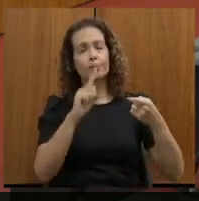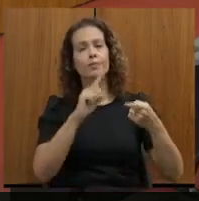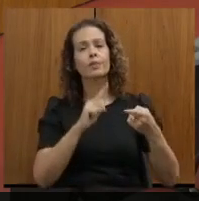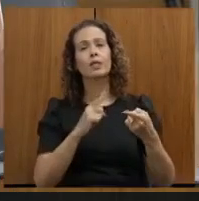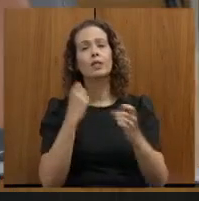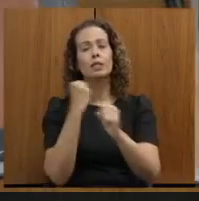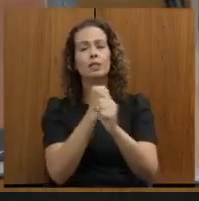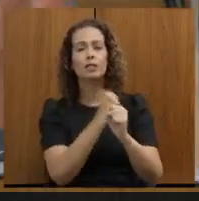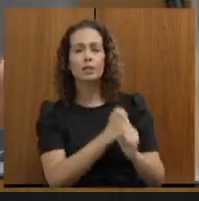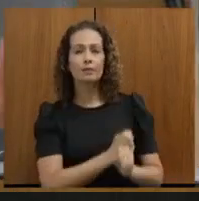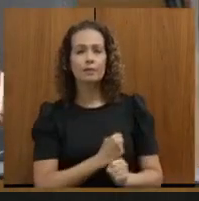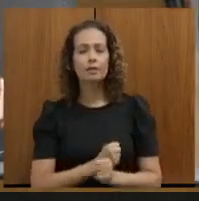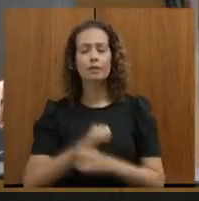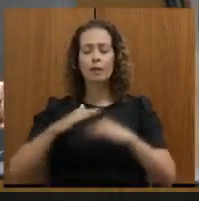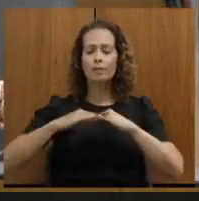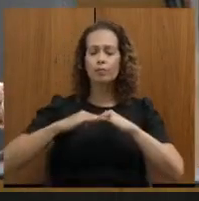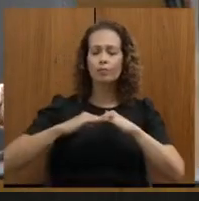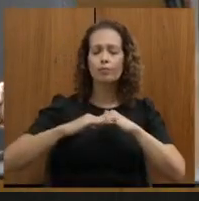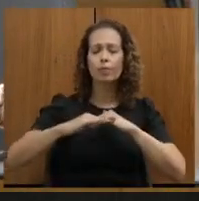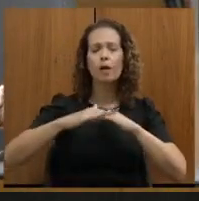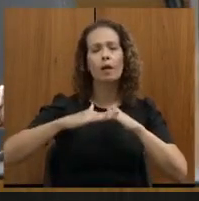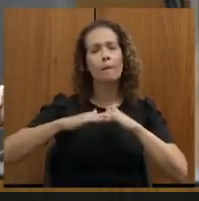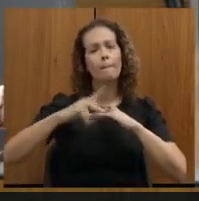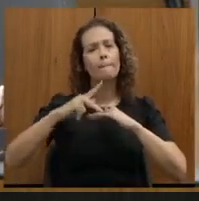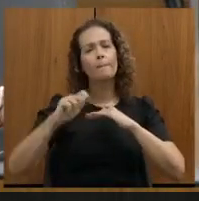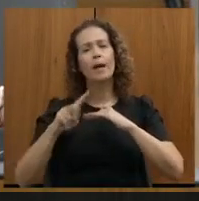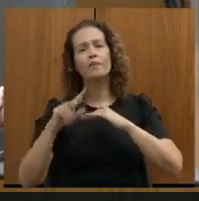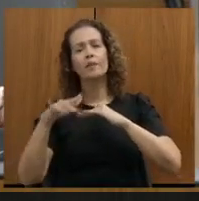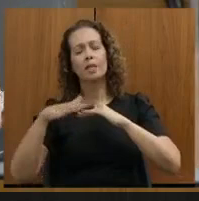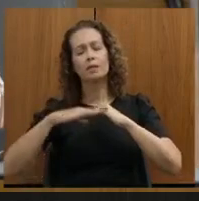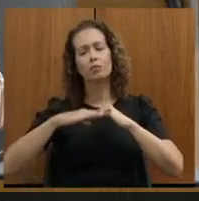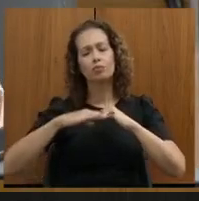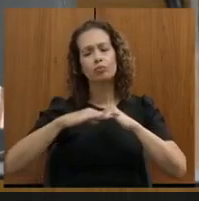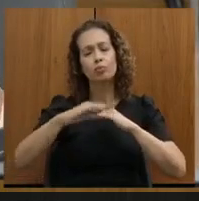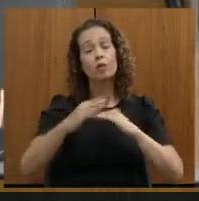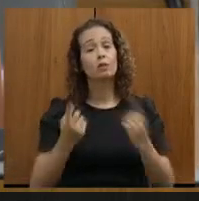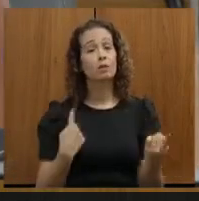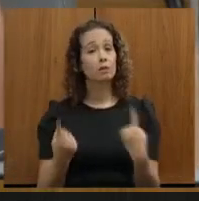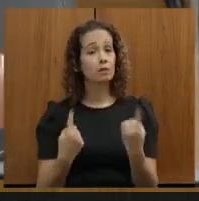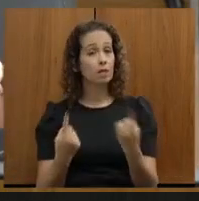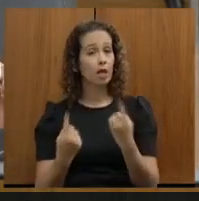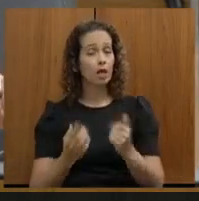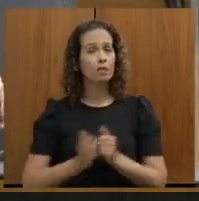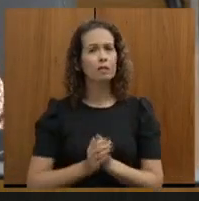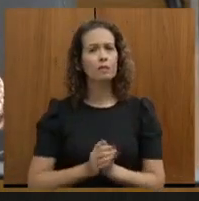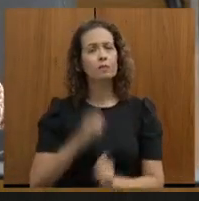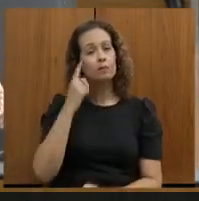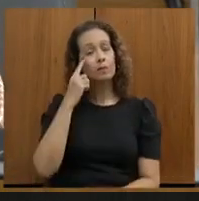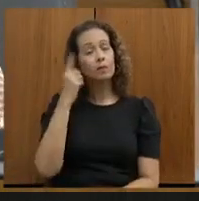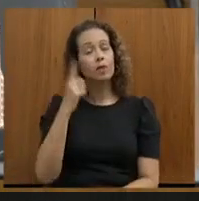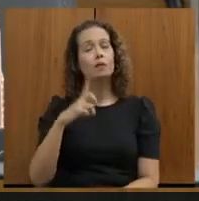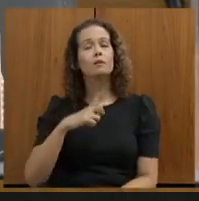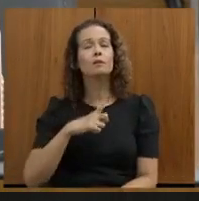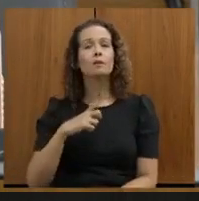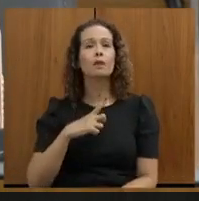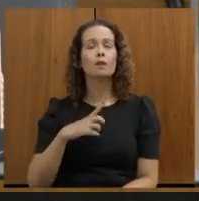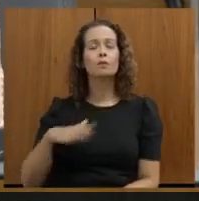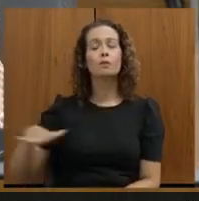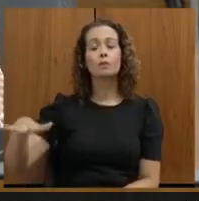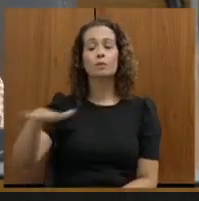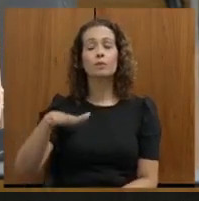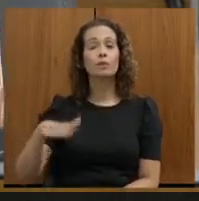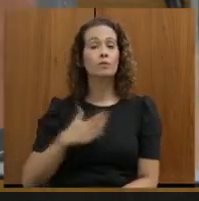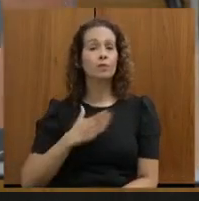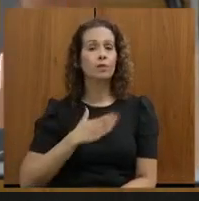interesse na pavimentação das estradas que não são pavimentadas. Para vocês terem uma ideia, nós temos lá, na minha região,